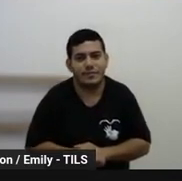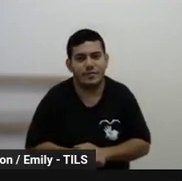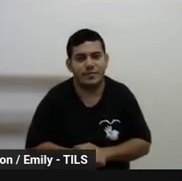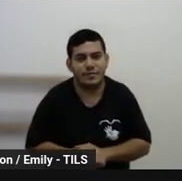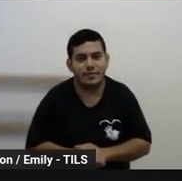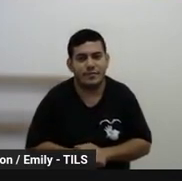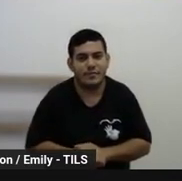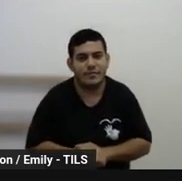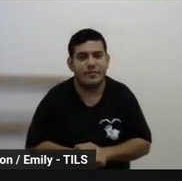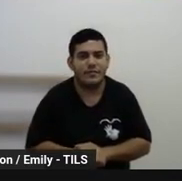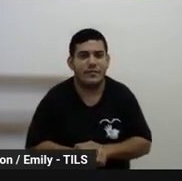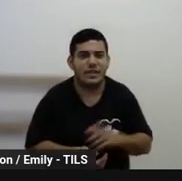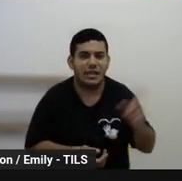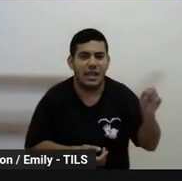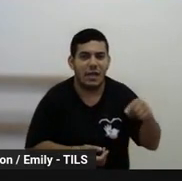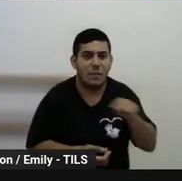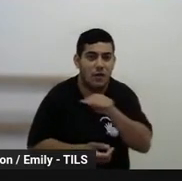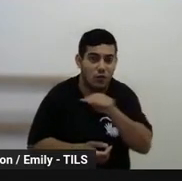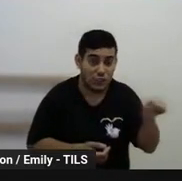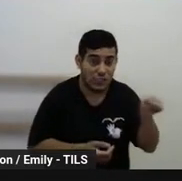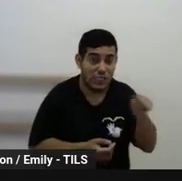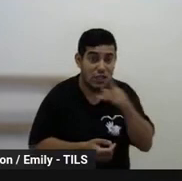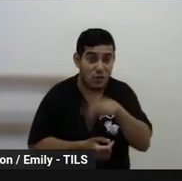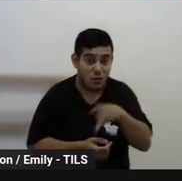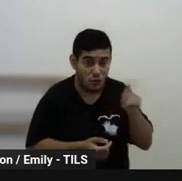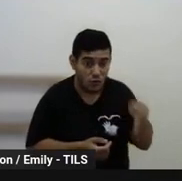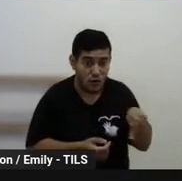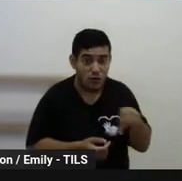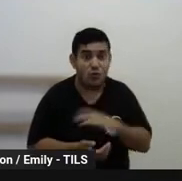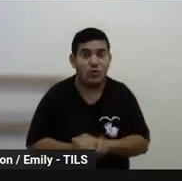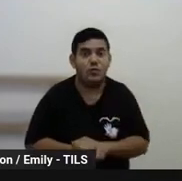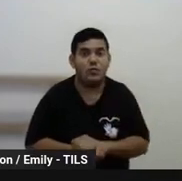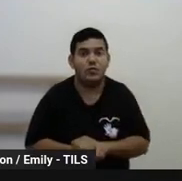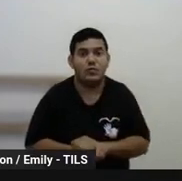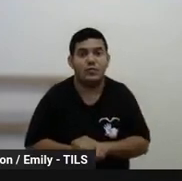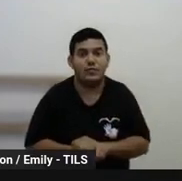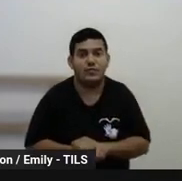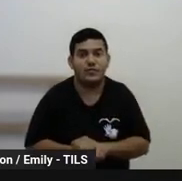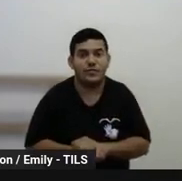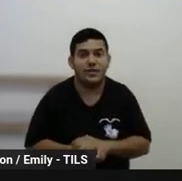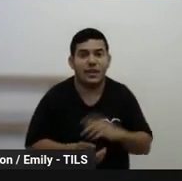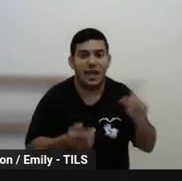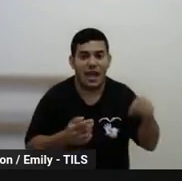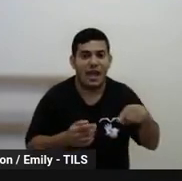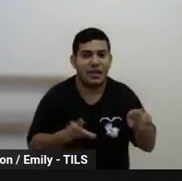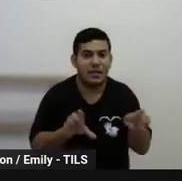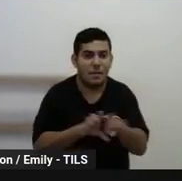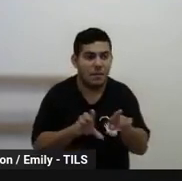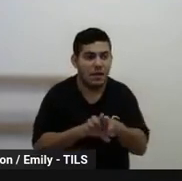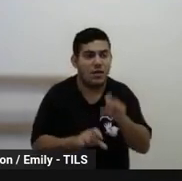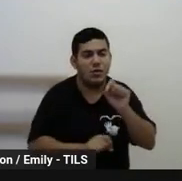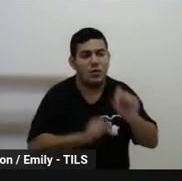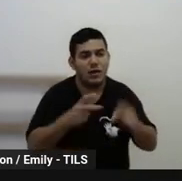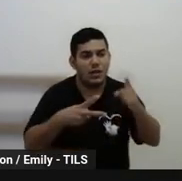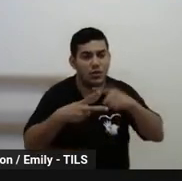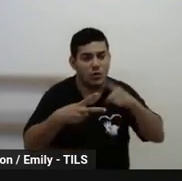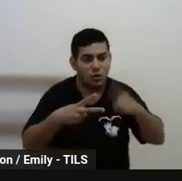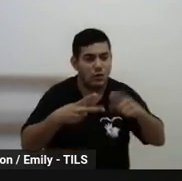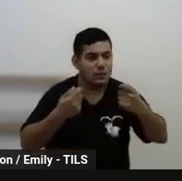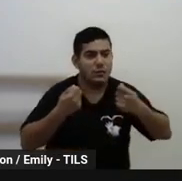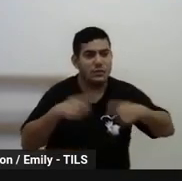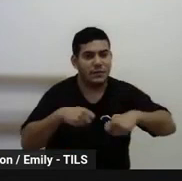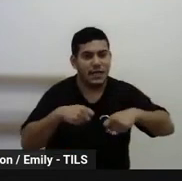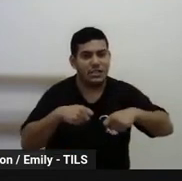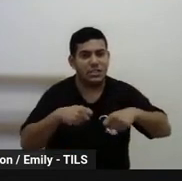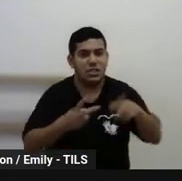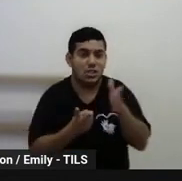para vocês professores em especial, eu trago também duas possibilidades, né? Dois